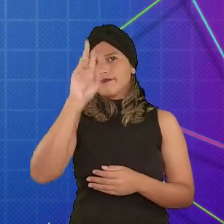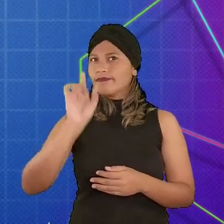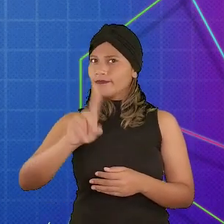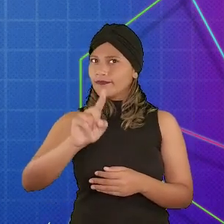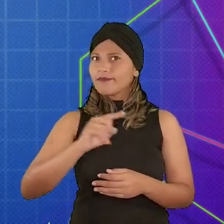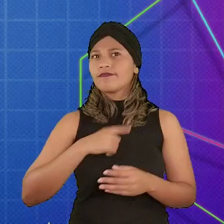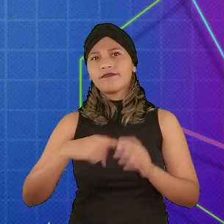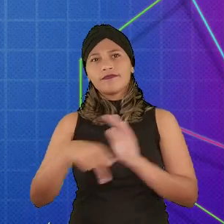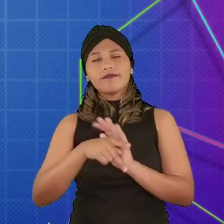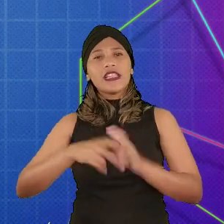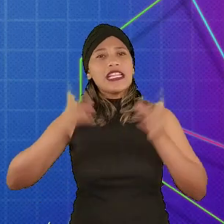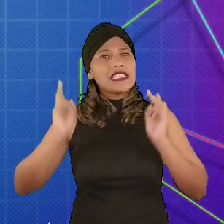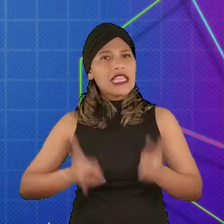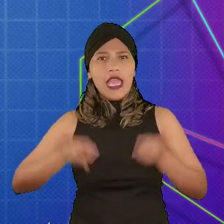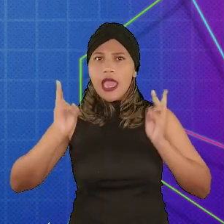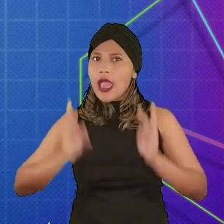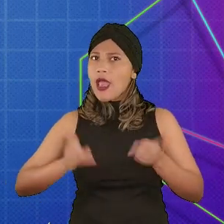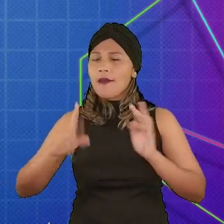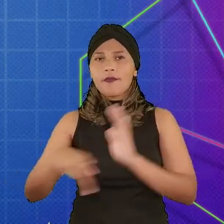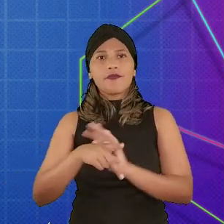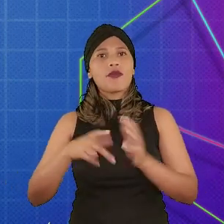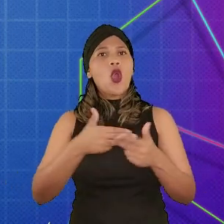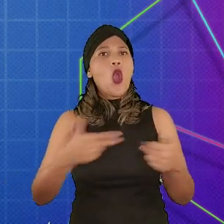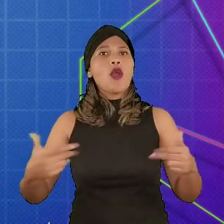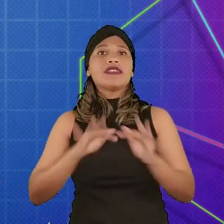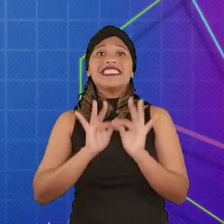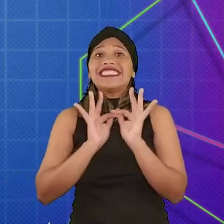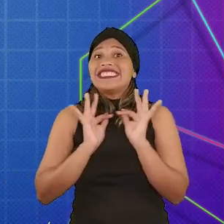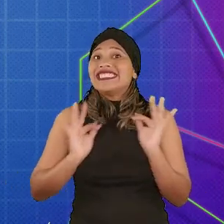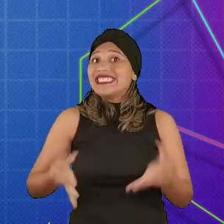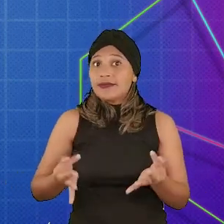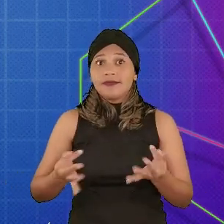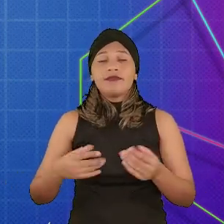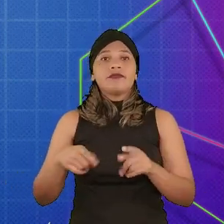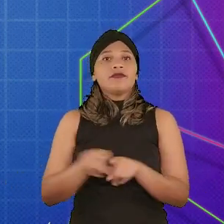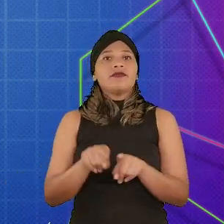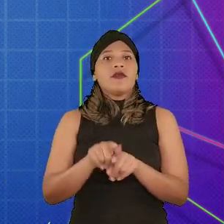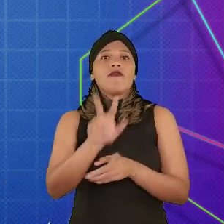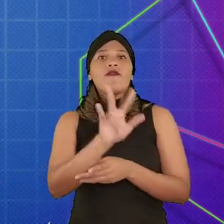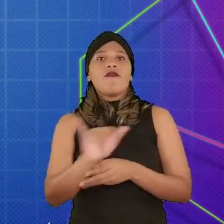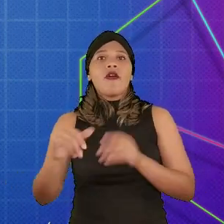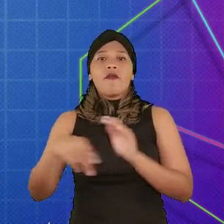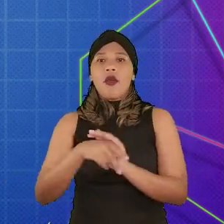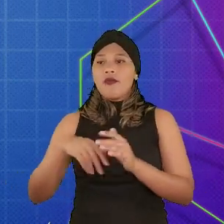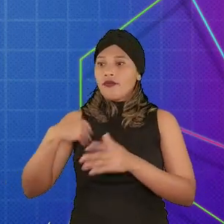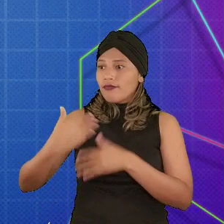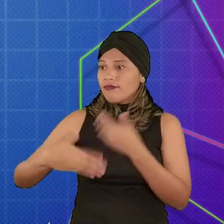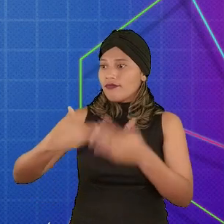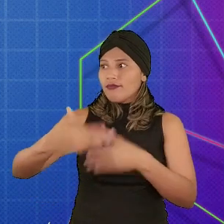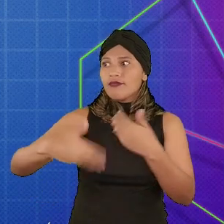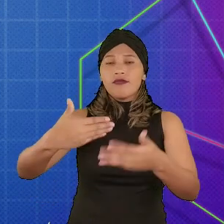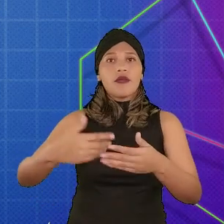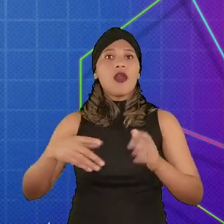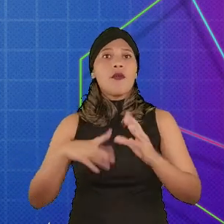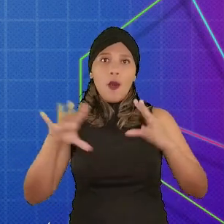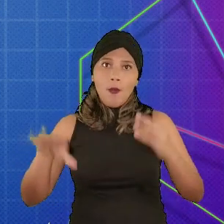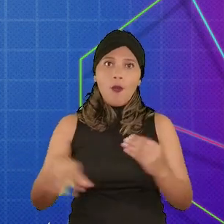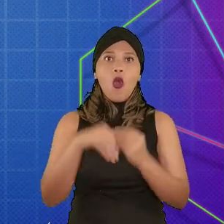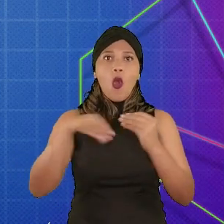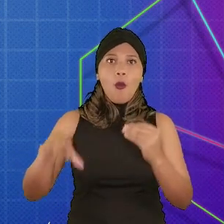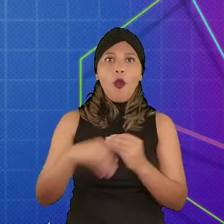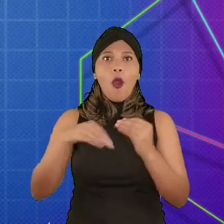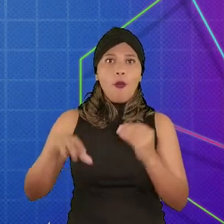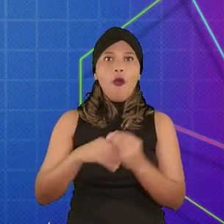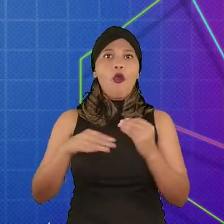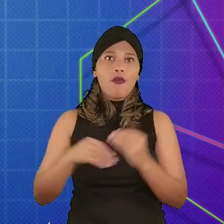lembrar para vocês que na programação a gente sempre vai estar juntando coisas muito simples que vão se tornar algoritmos trabalhados à medida que